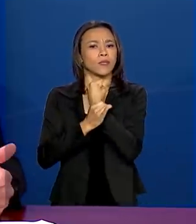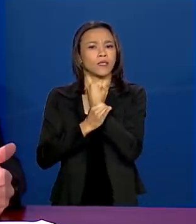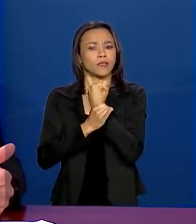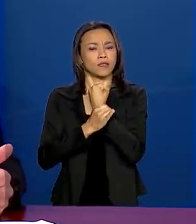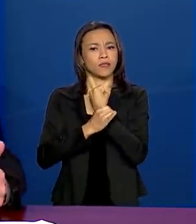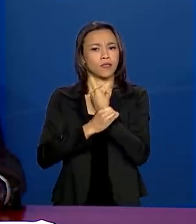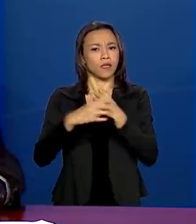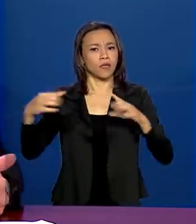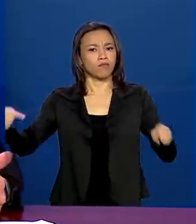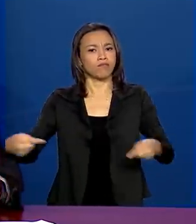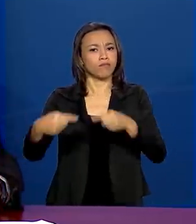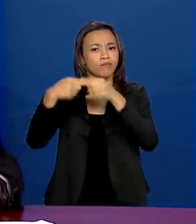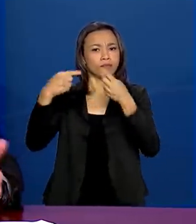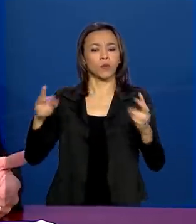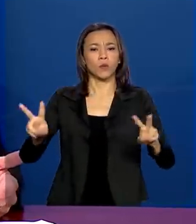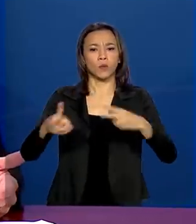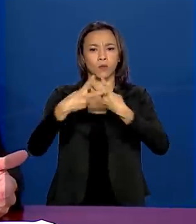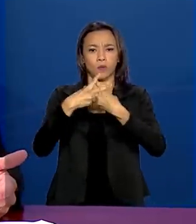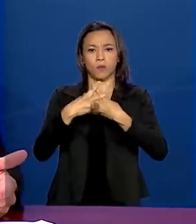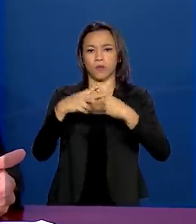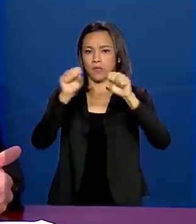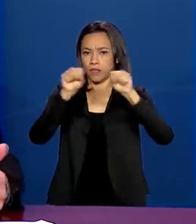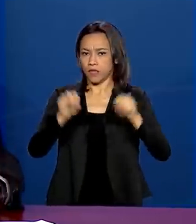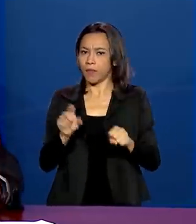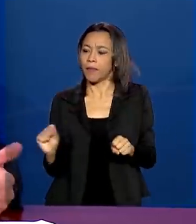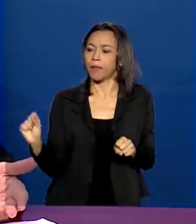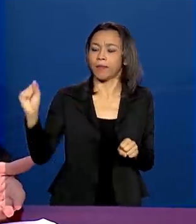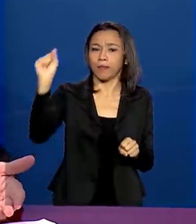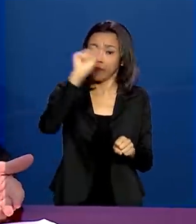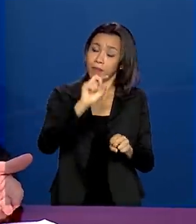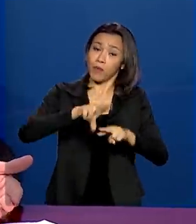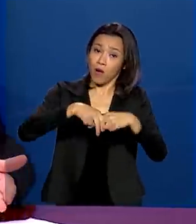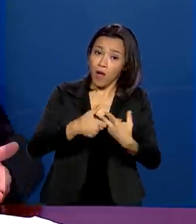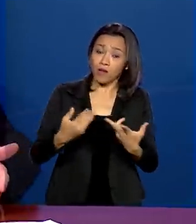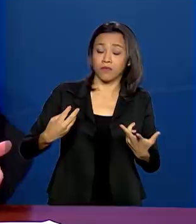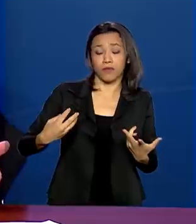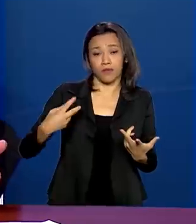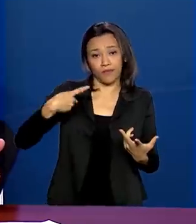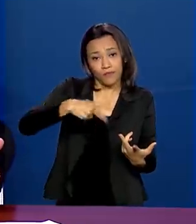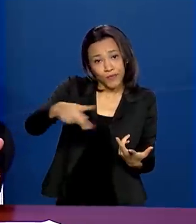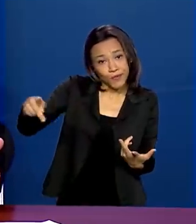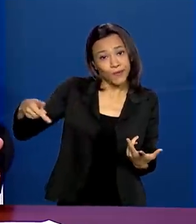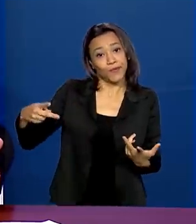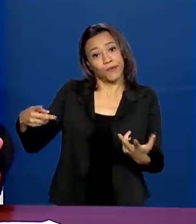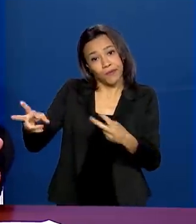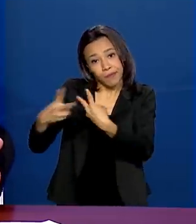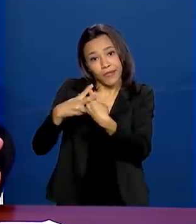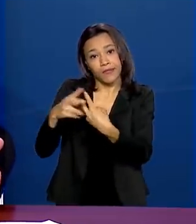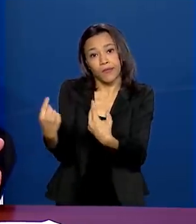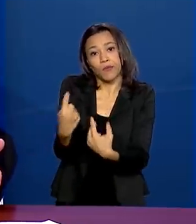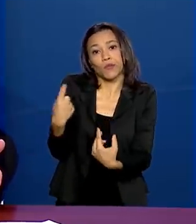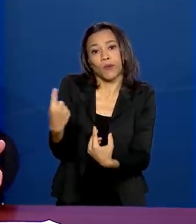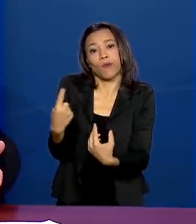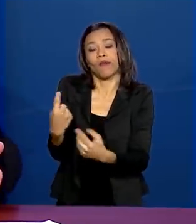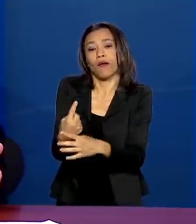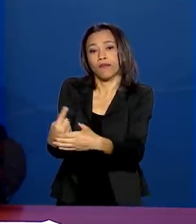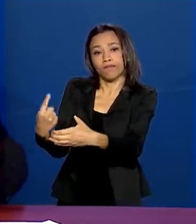epidemia do coronavírus pela própria condição dos presos de estarem mais isolados da sociedade.